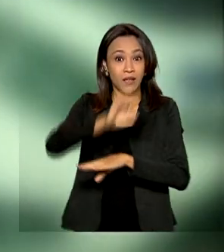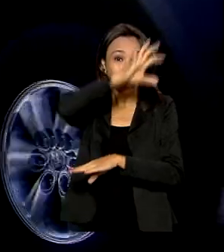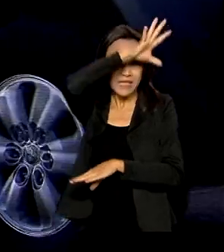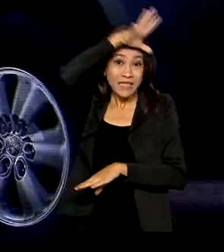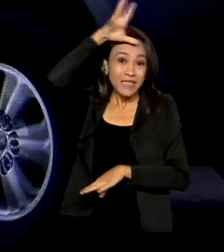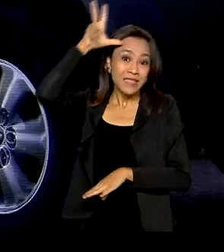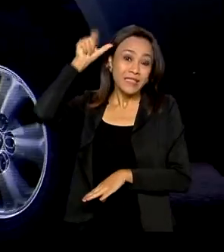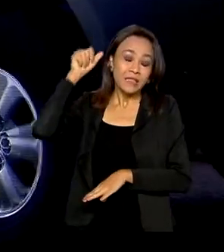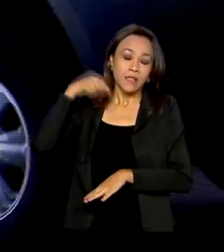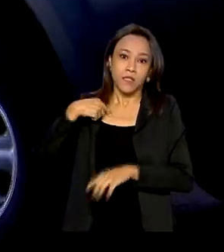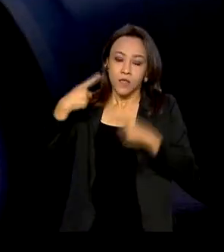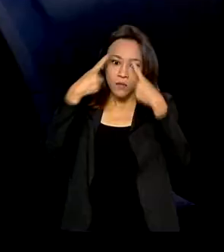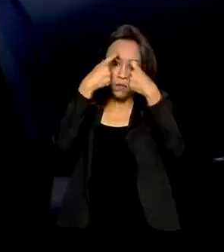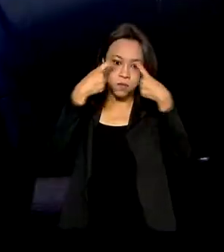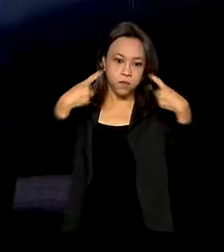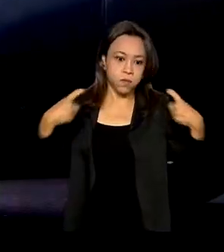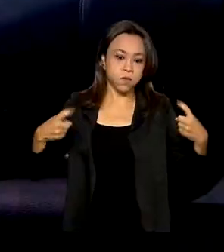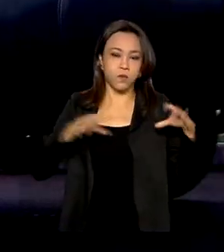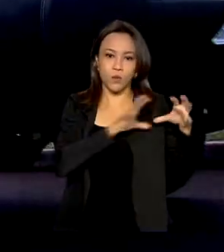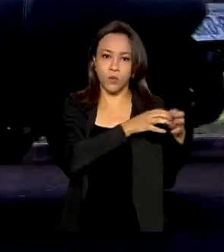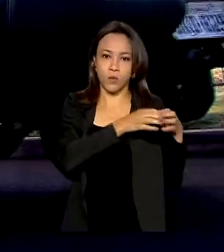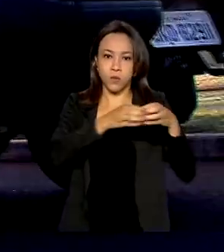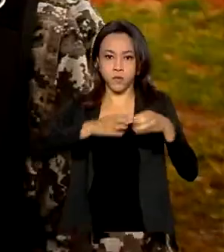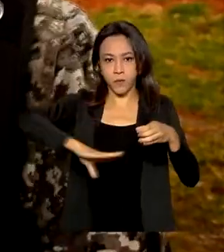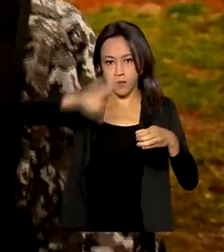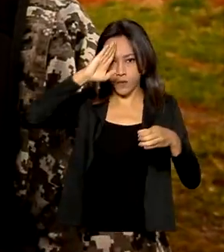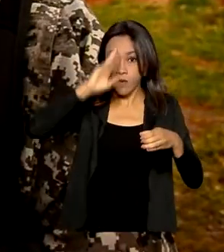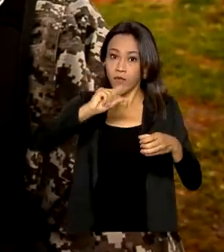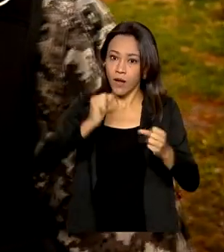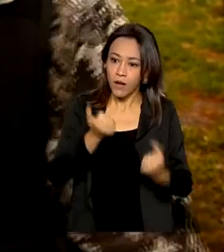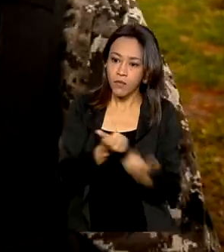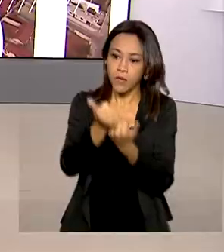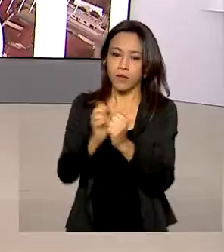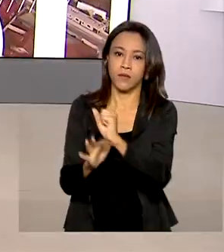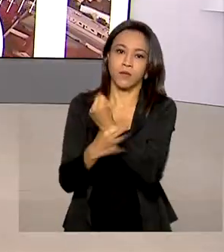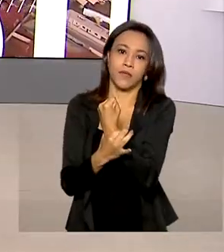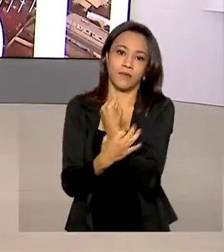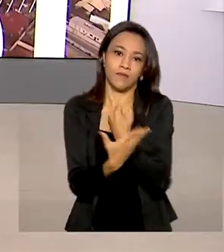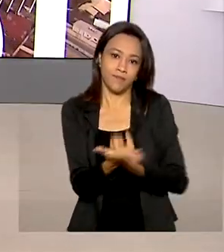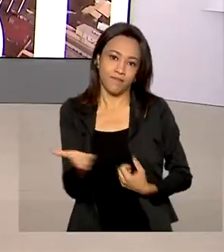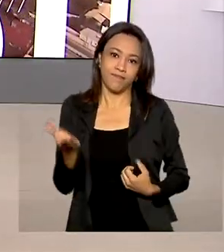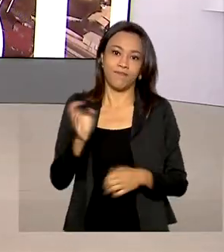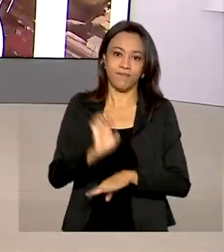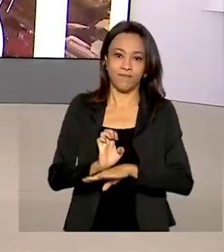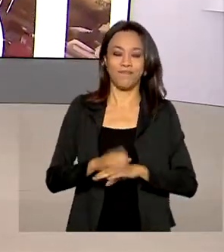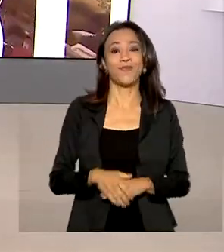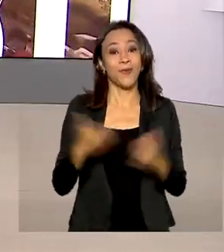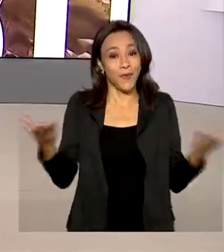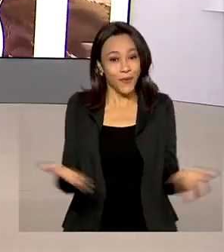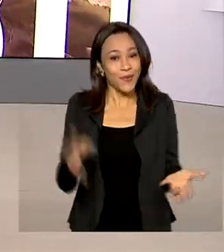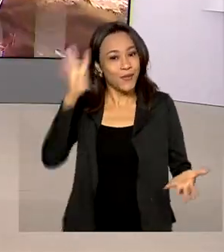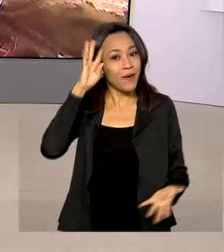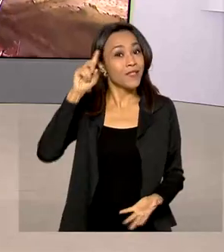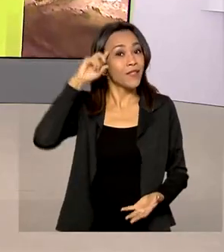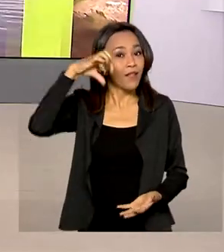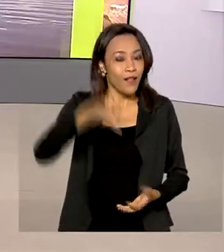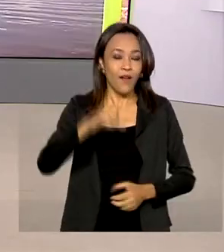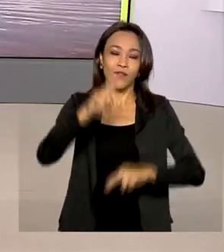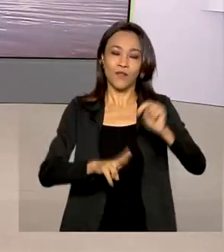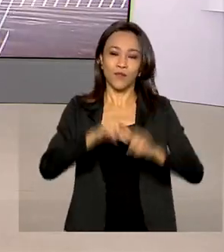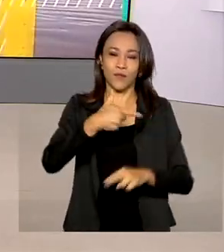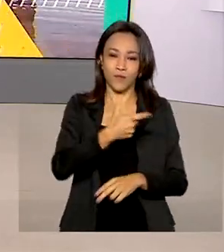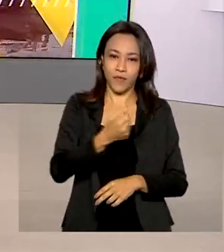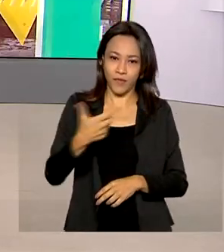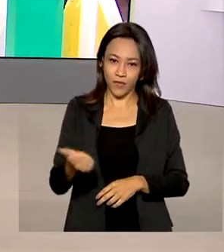onda de violência e força nacional vai reforçar a segurança no Estado. Hoje, quarta-feira, 9 de junho de